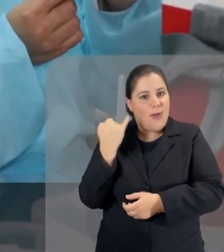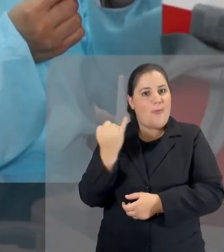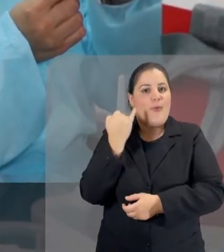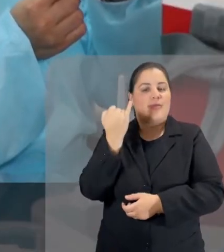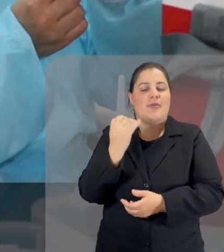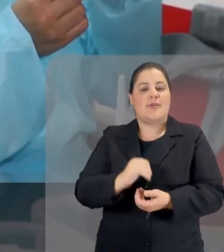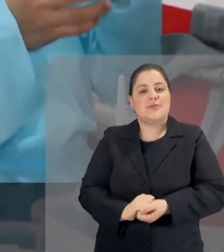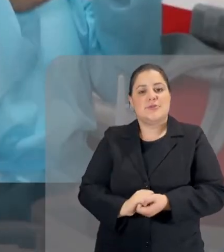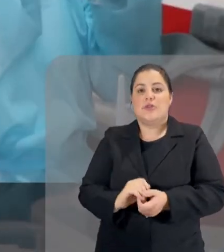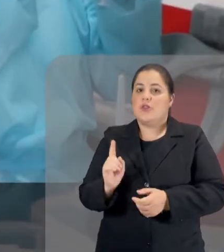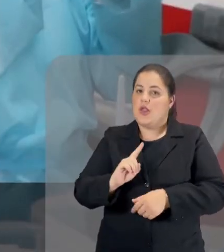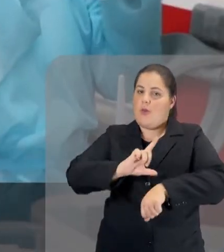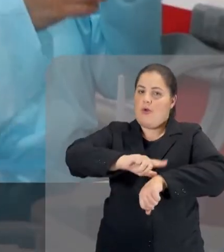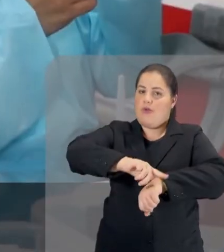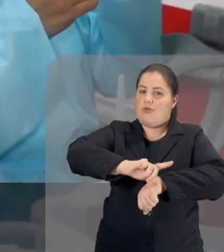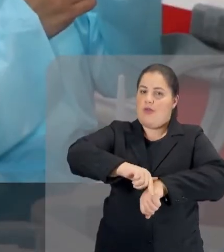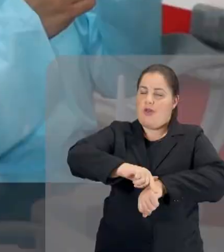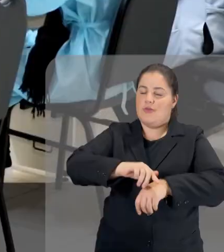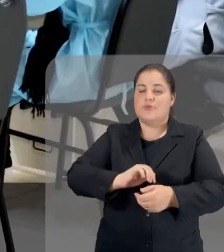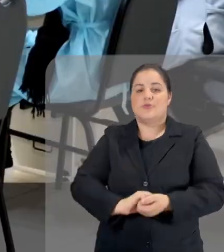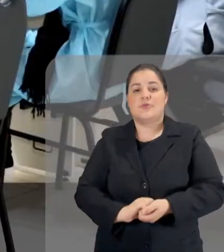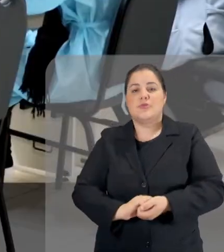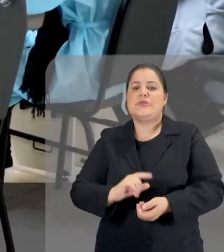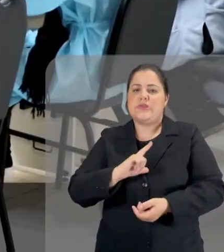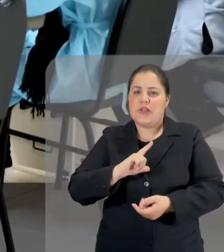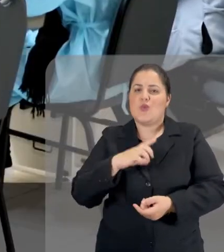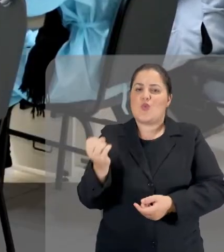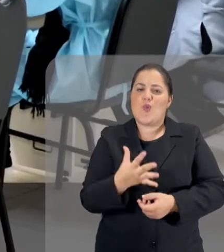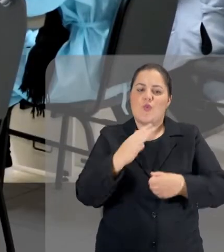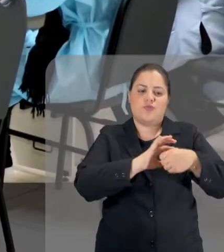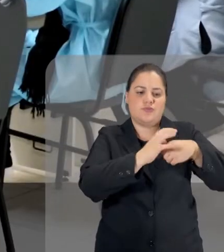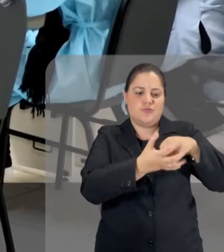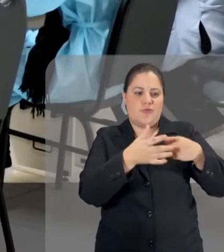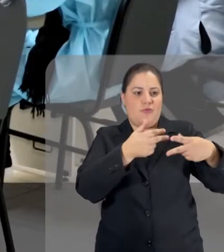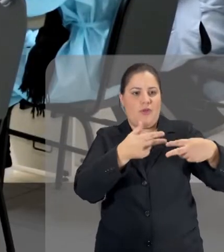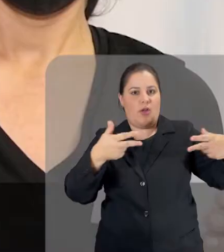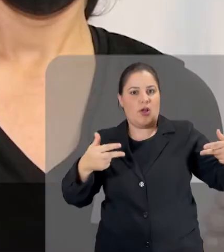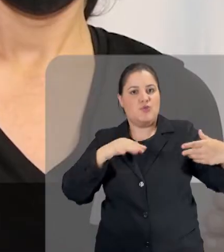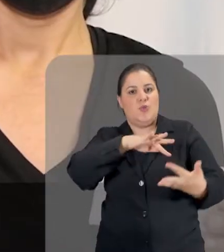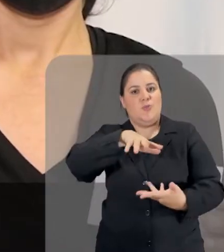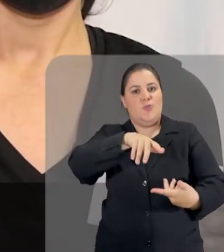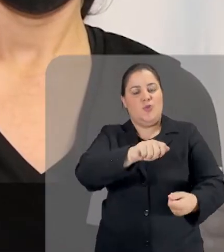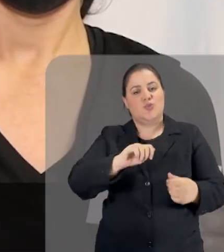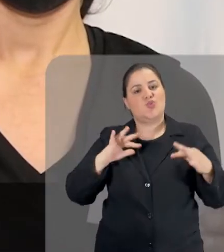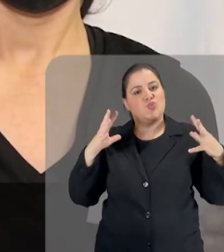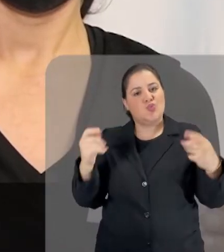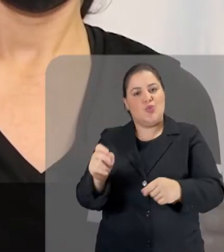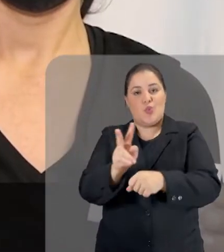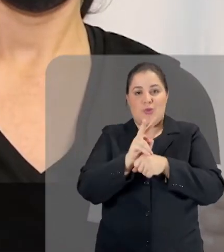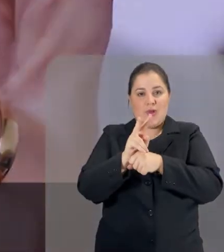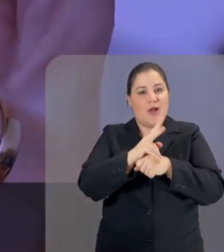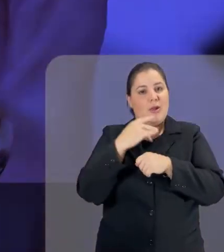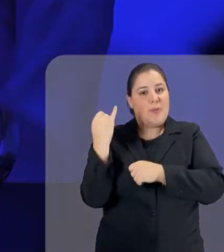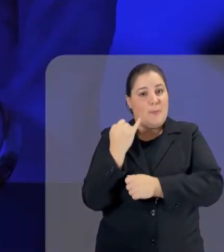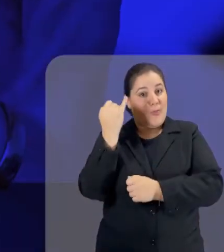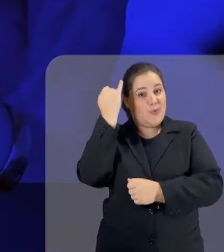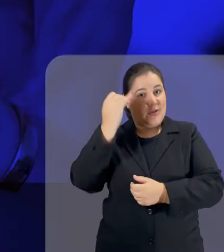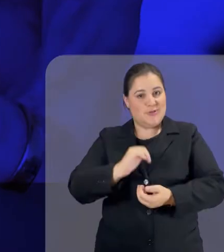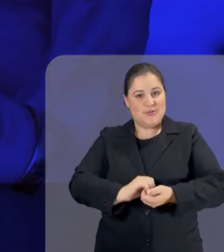Não deixe para se vacinar depois. Há novas variantes no mundo e todo cuidado é importante.